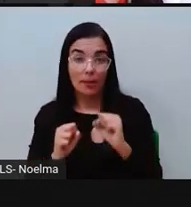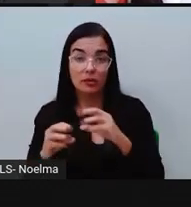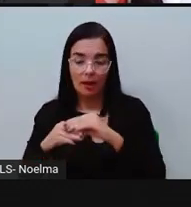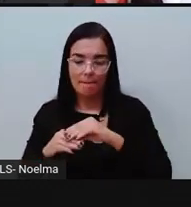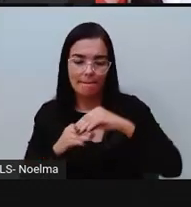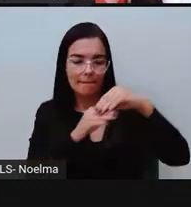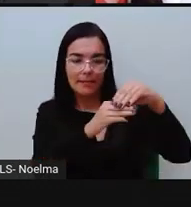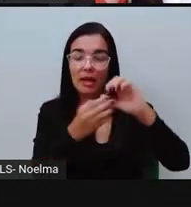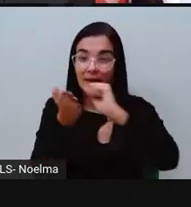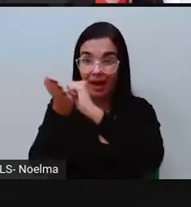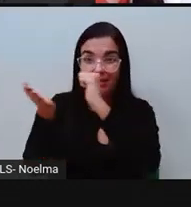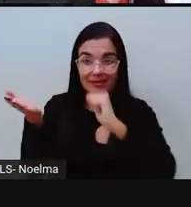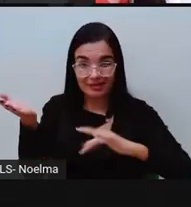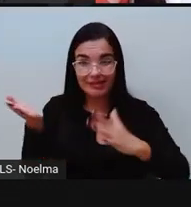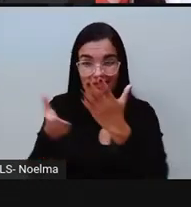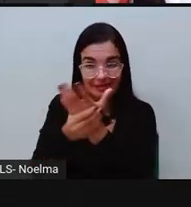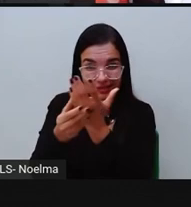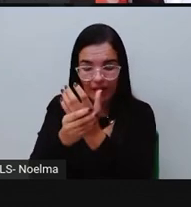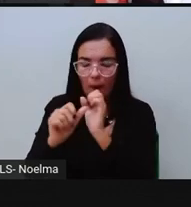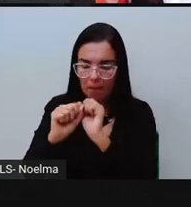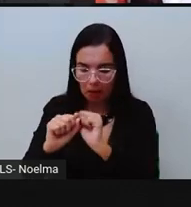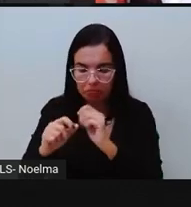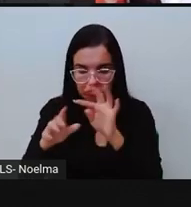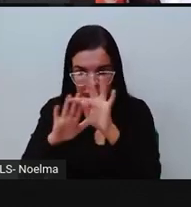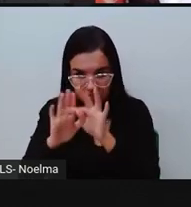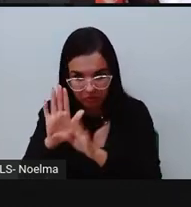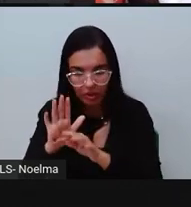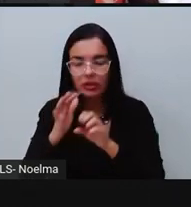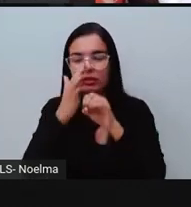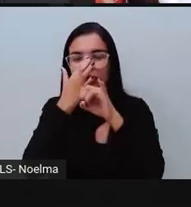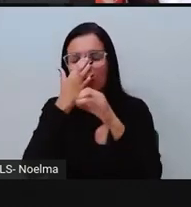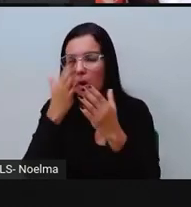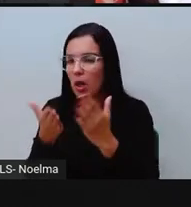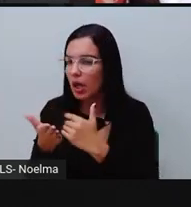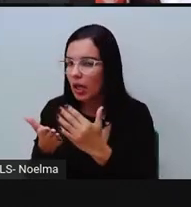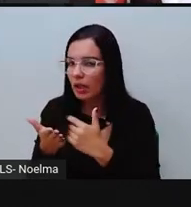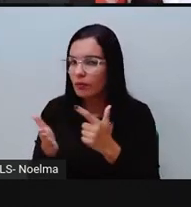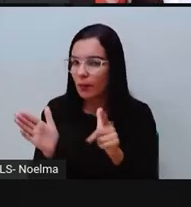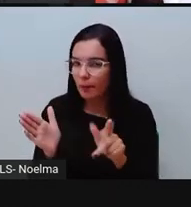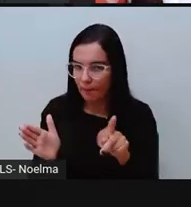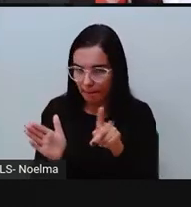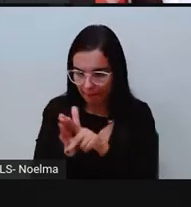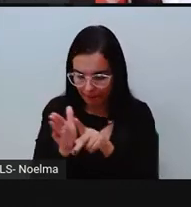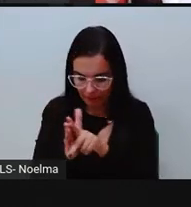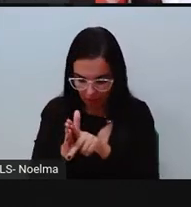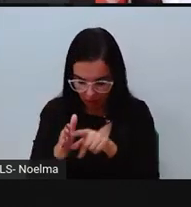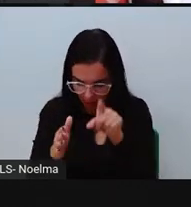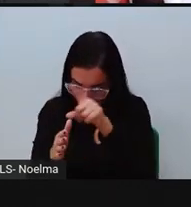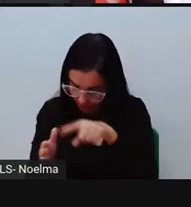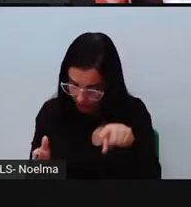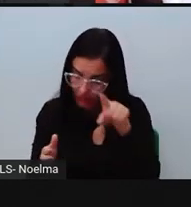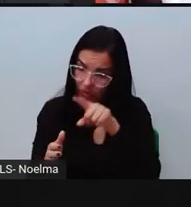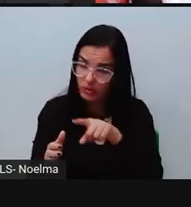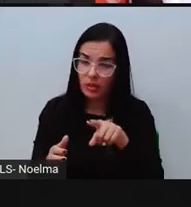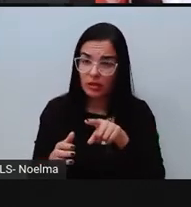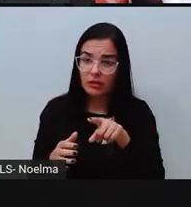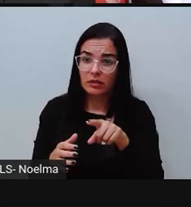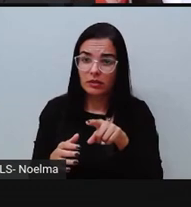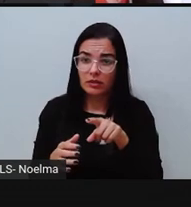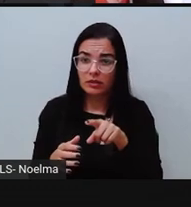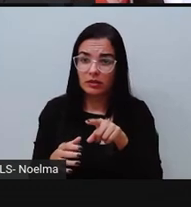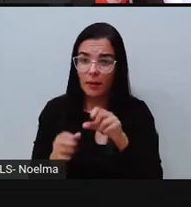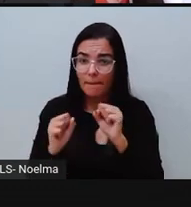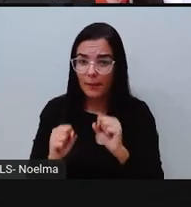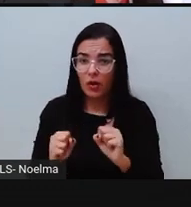vocês aí, né, esse texto, se vocês não tiverem o livro, o próprio livro, vocês vão, vocês podem